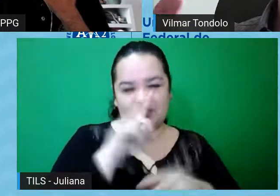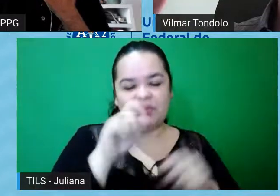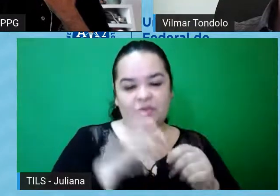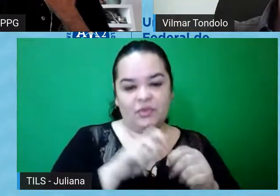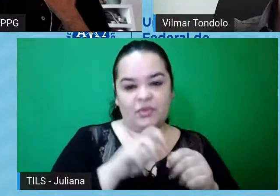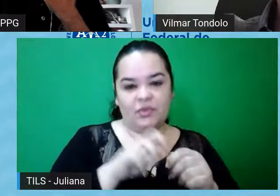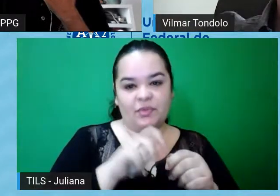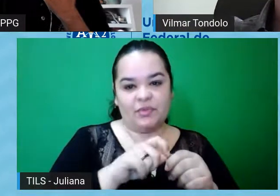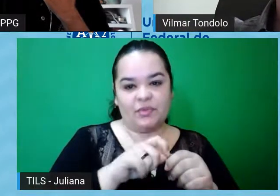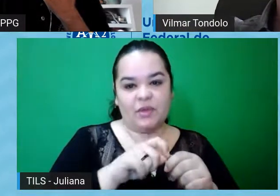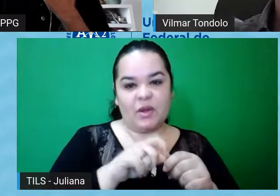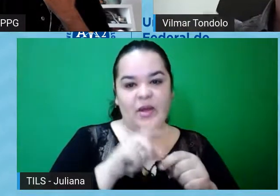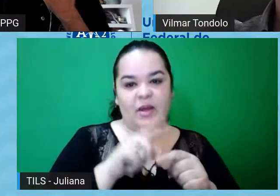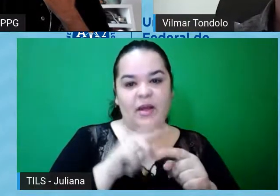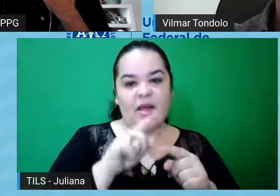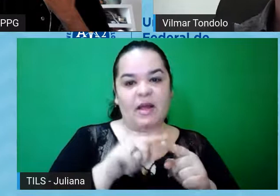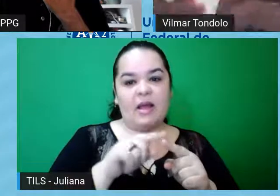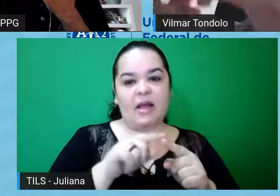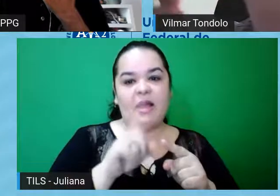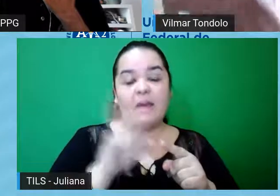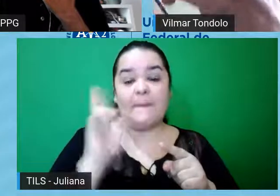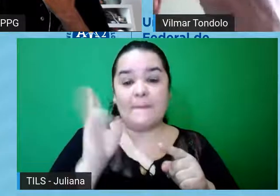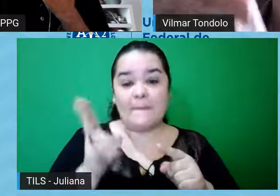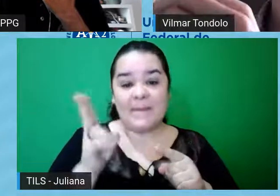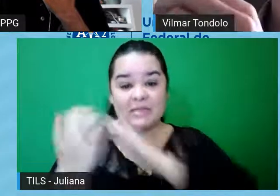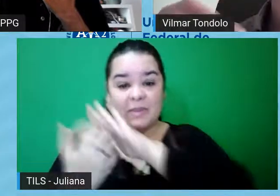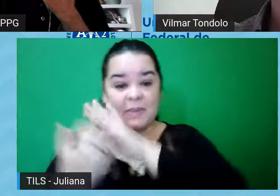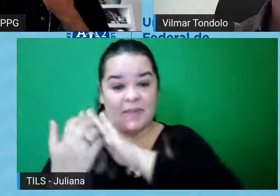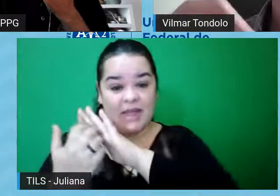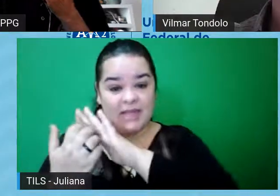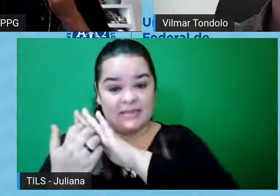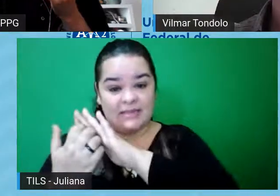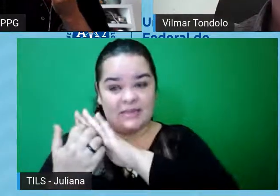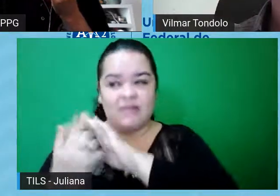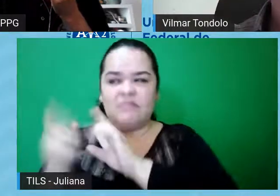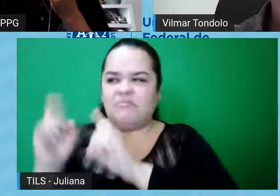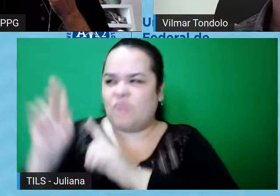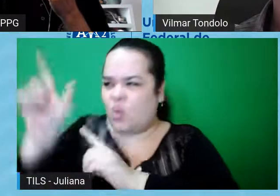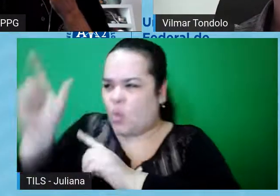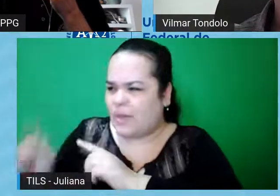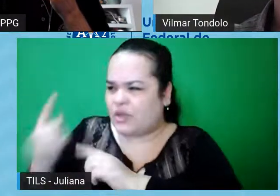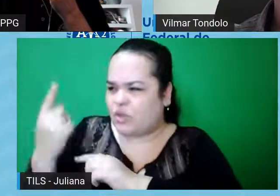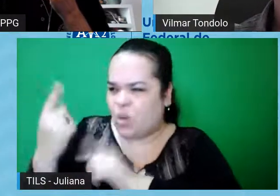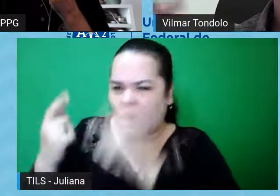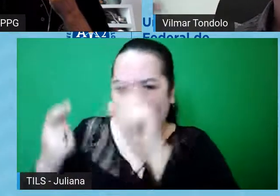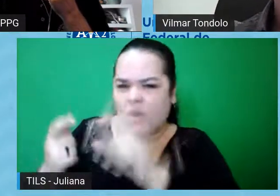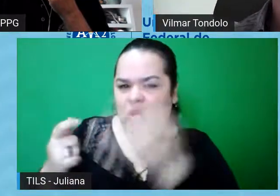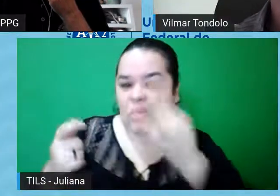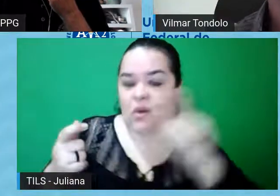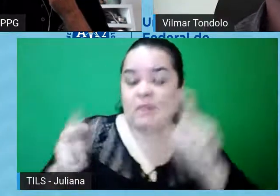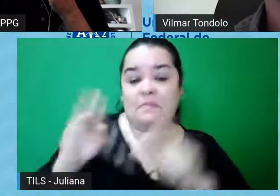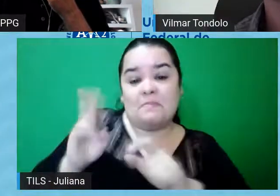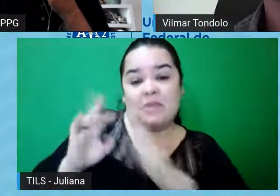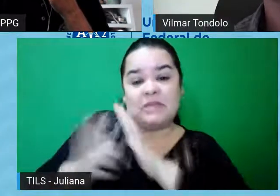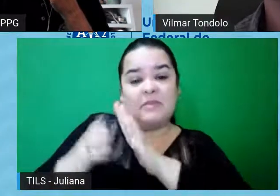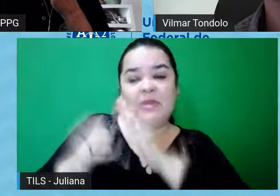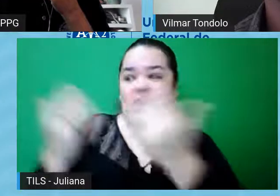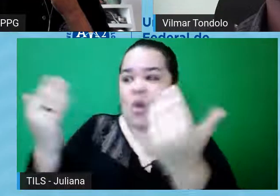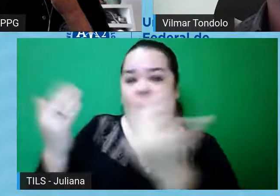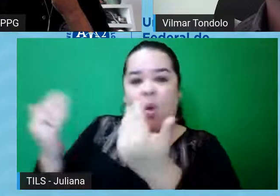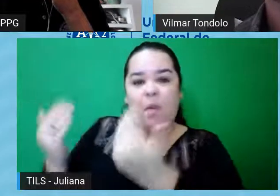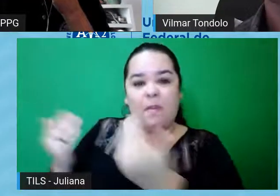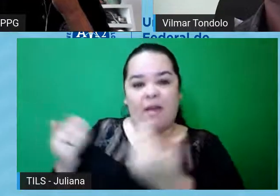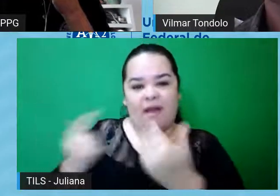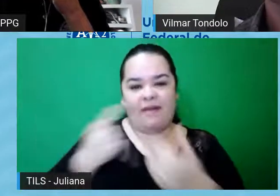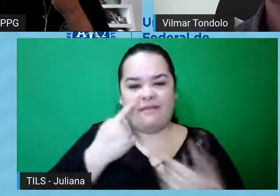que pegam mais de um respondente pela mesma empresa para ver a média das respostas, se elas são coerentes ou não, é uma questão que acontece